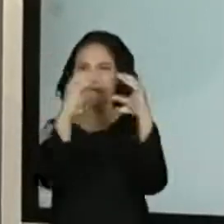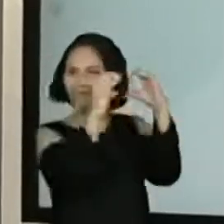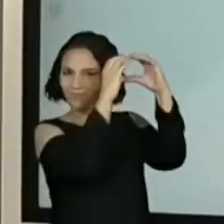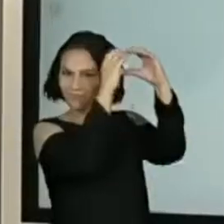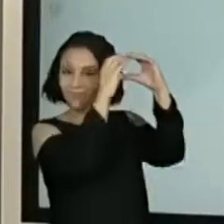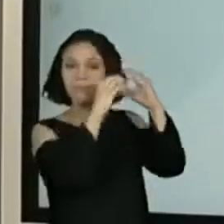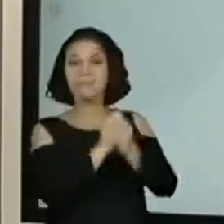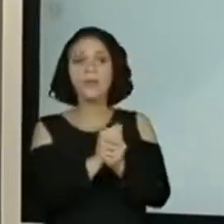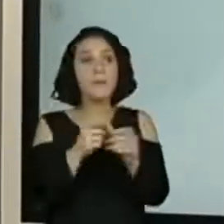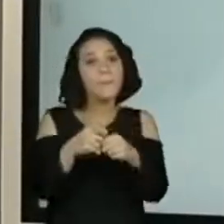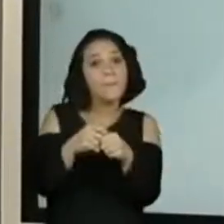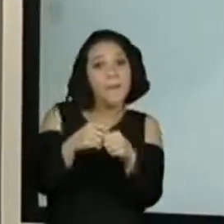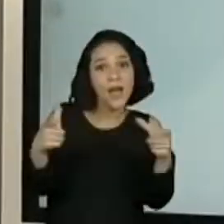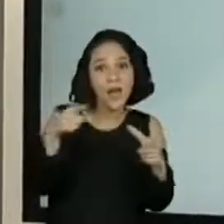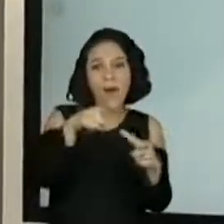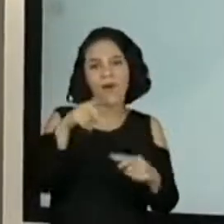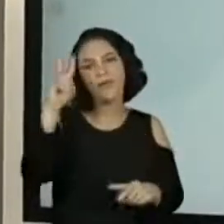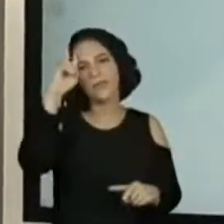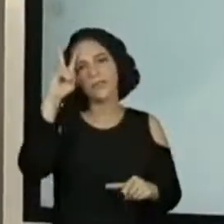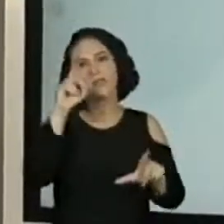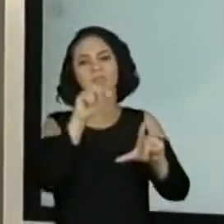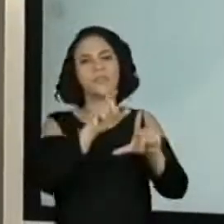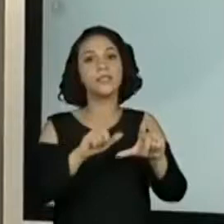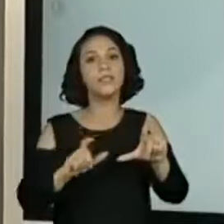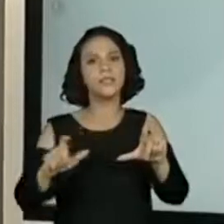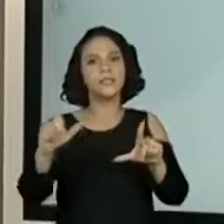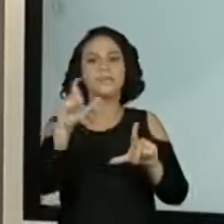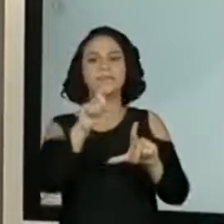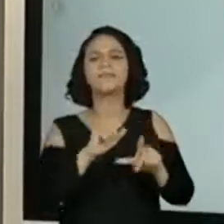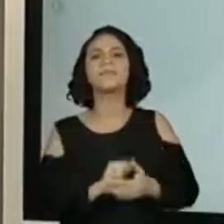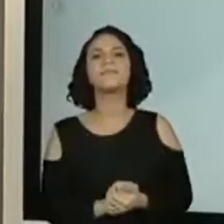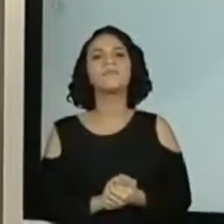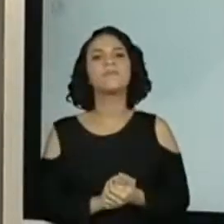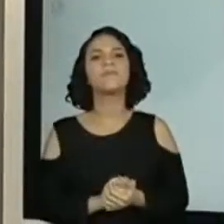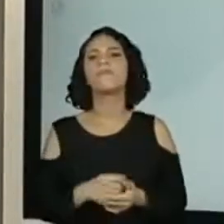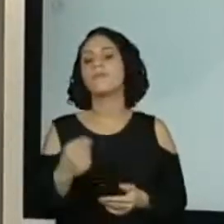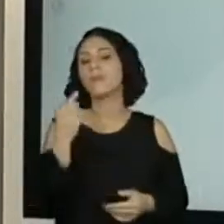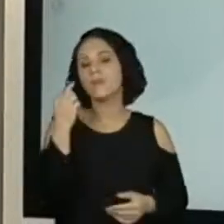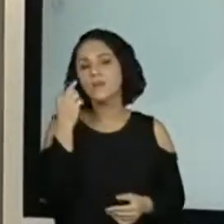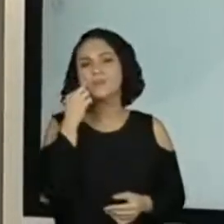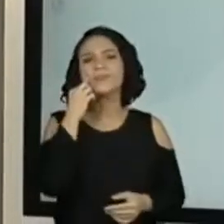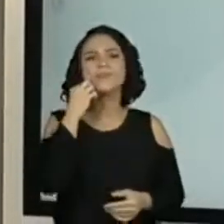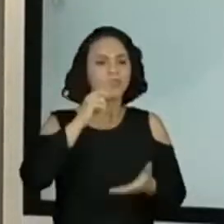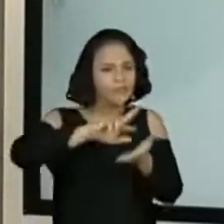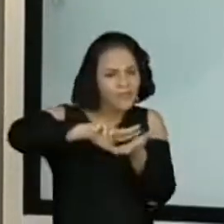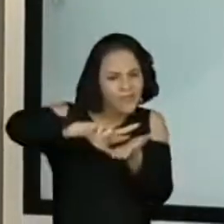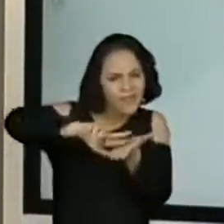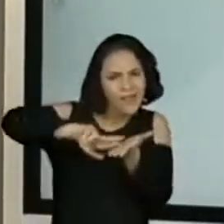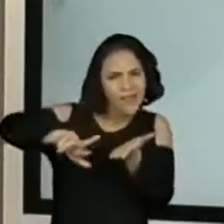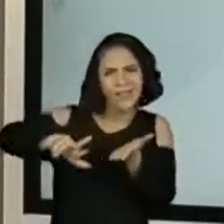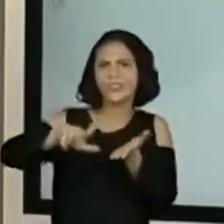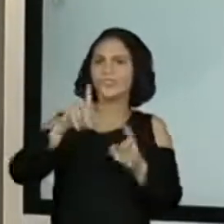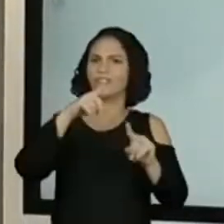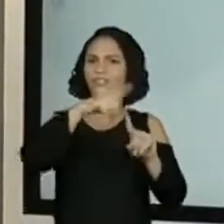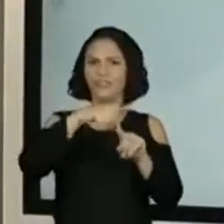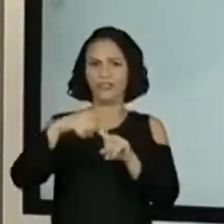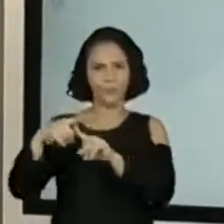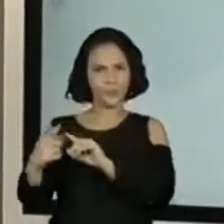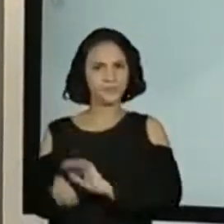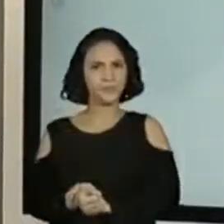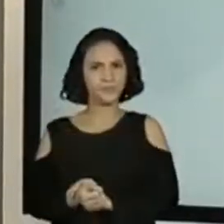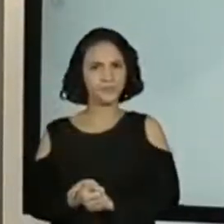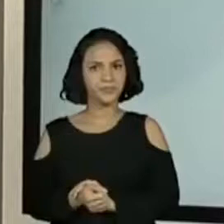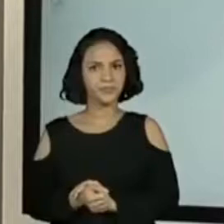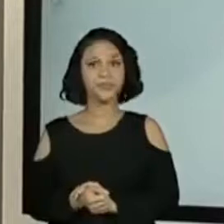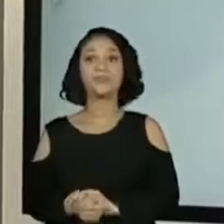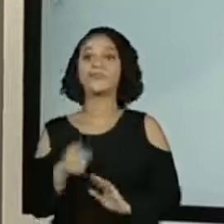maior parte das histórias em quadrinhos, aí a presença desses balões. Vocês sabem me dizer o que esses